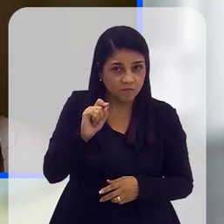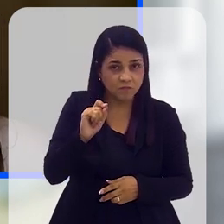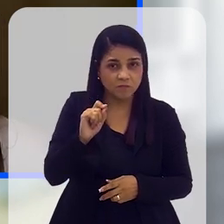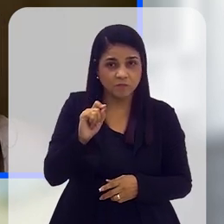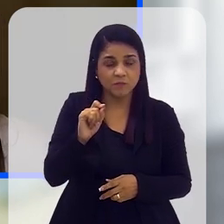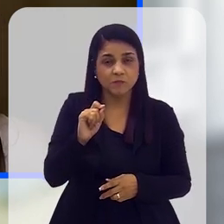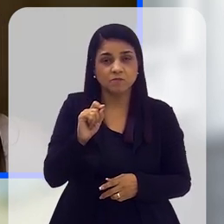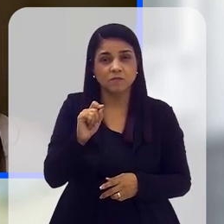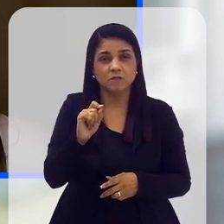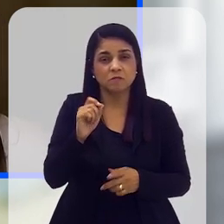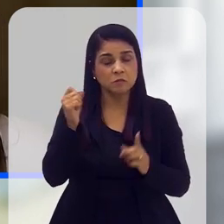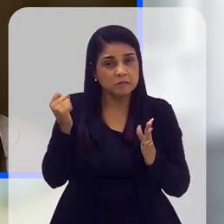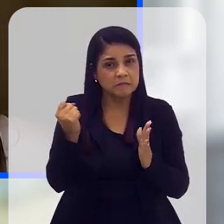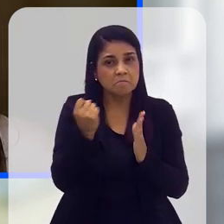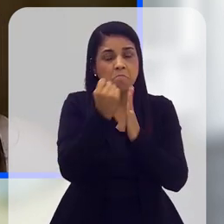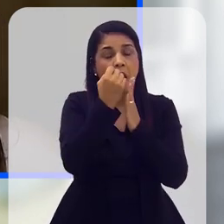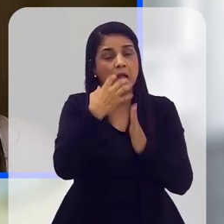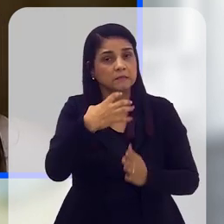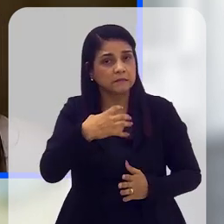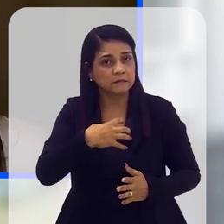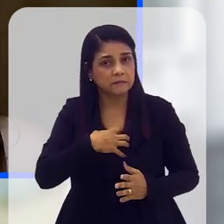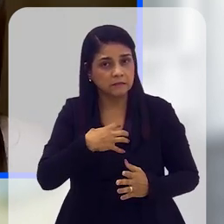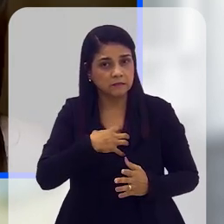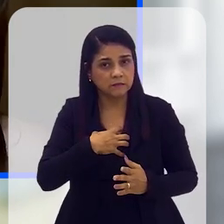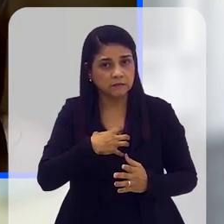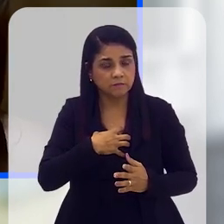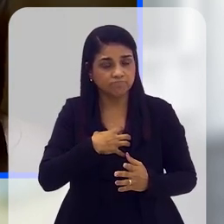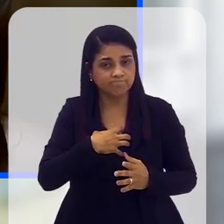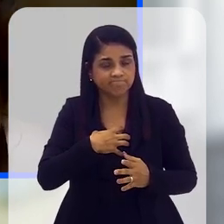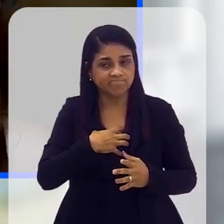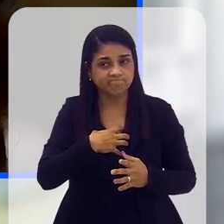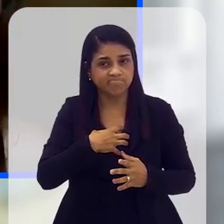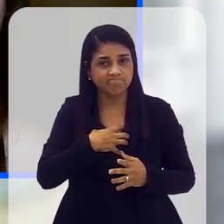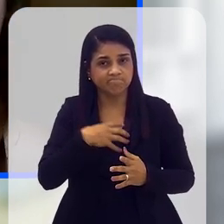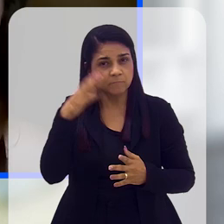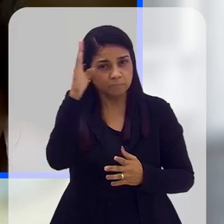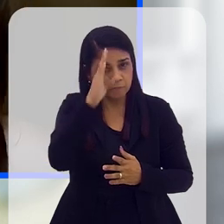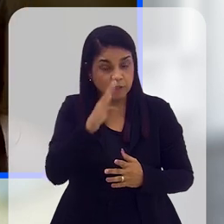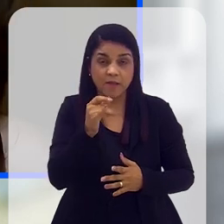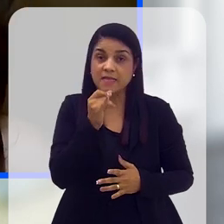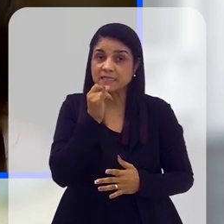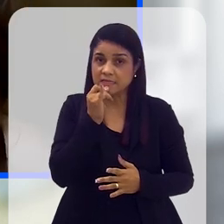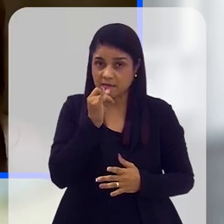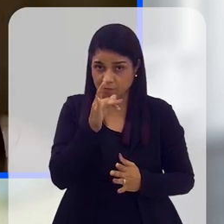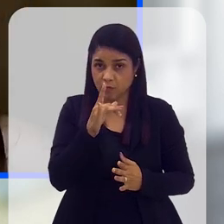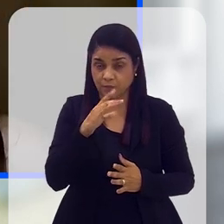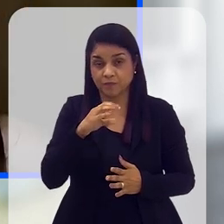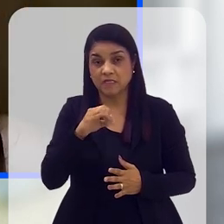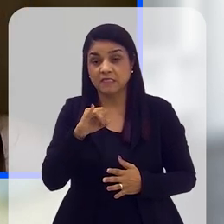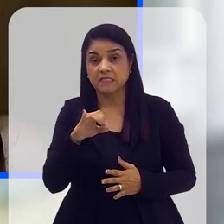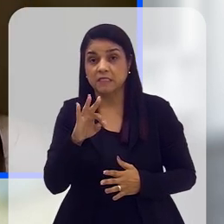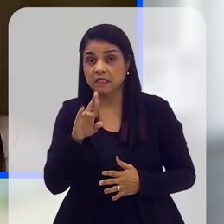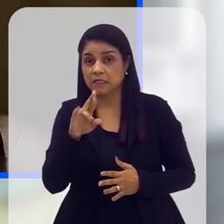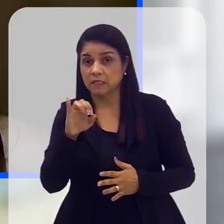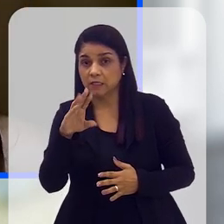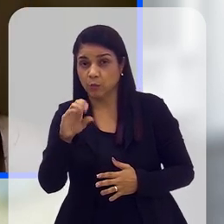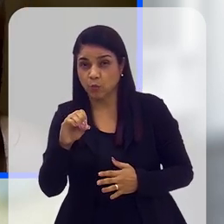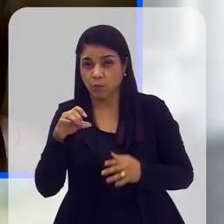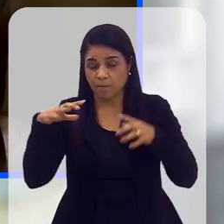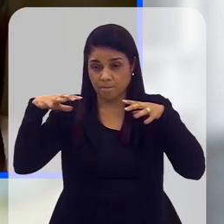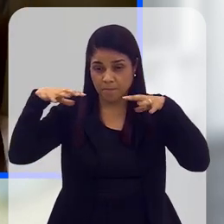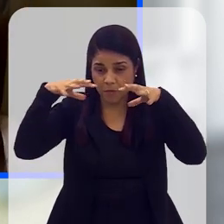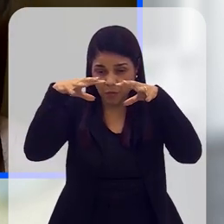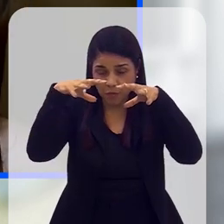no Brasil, os maiores impactos sentidos hoje, por exemplo, dá um exemplo cíclico, Por exemplo,